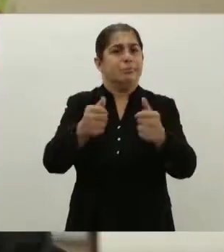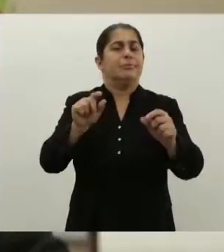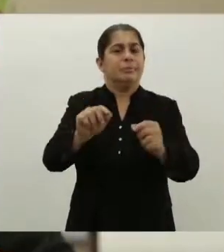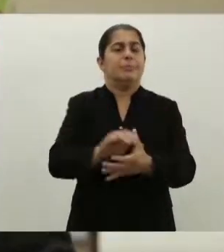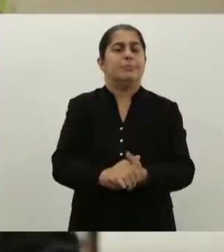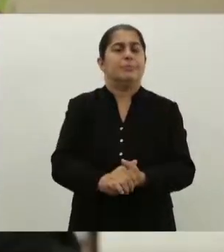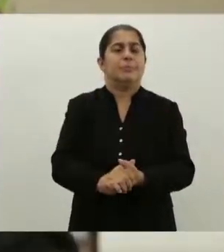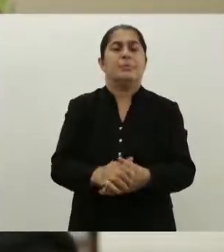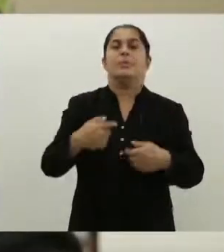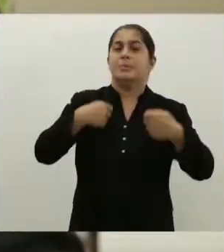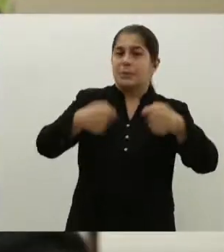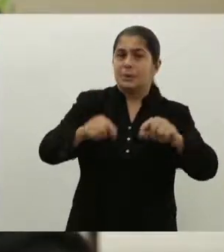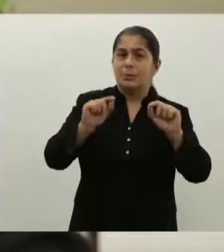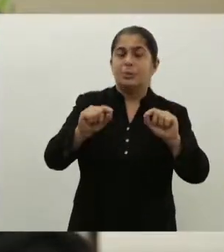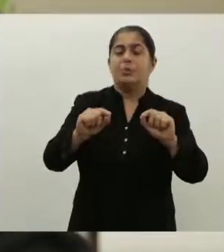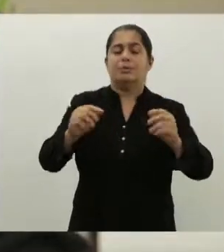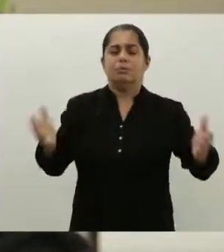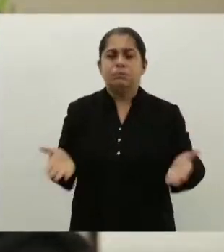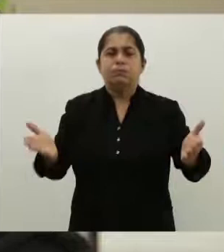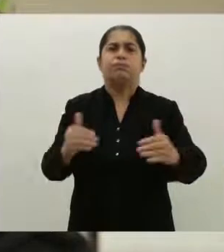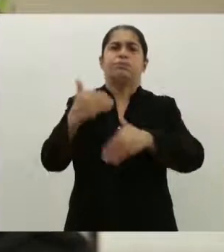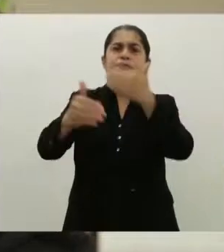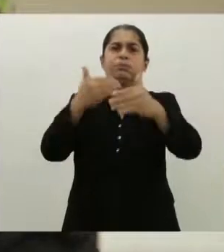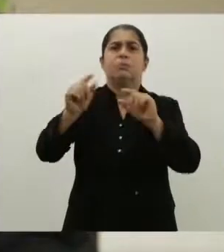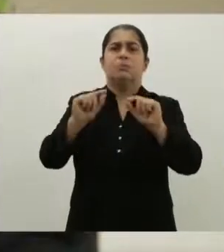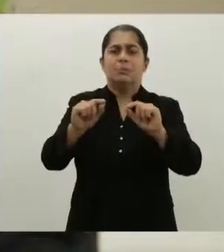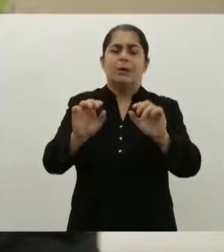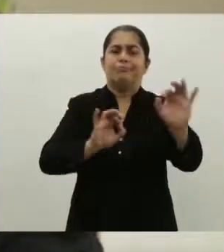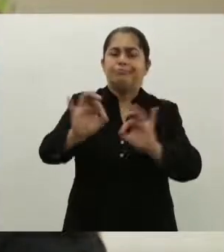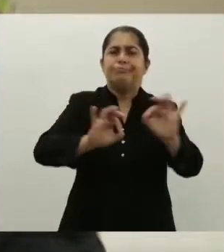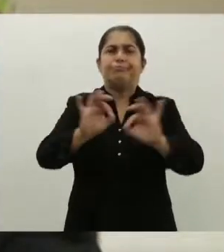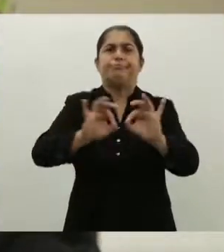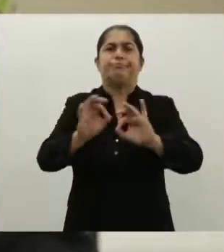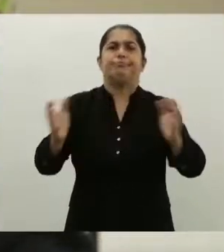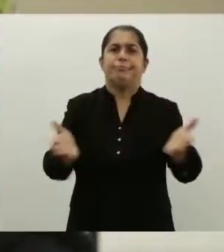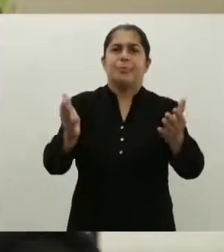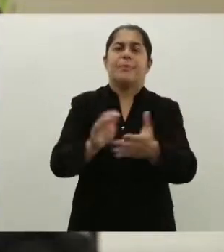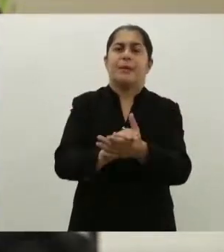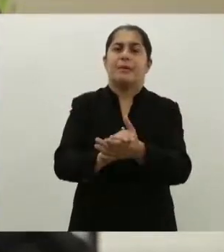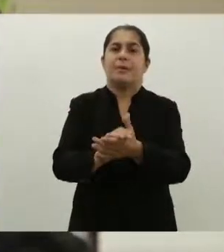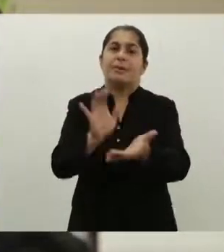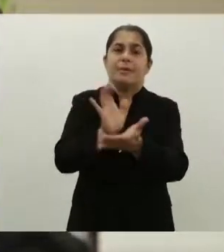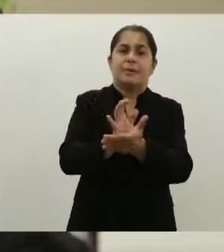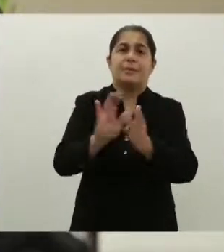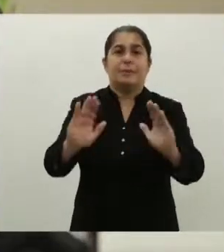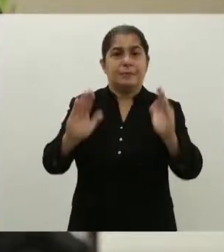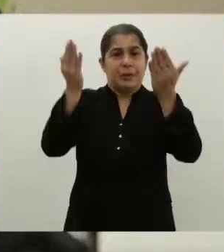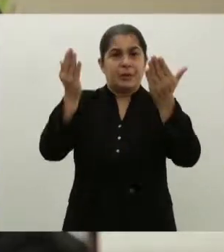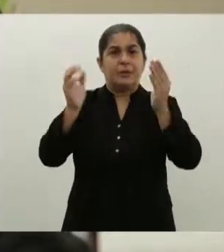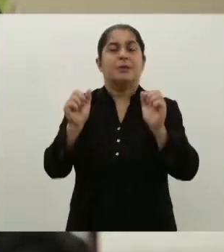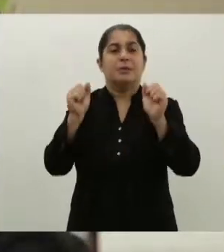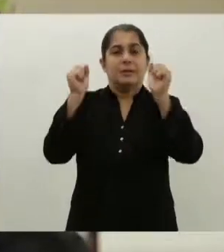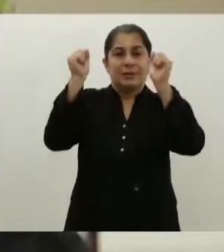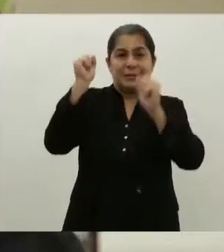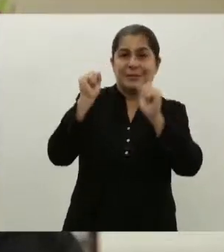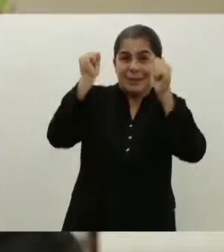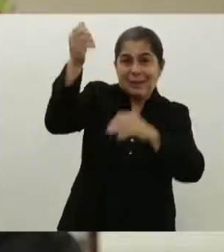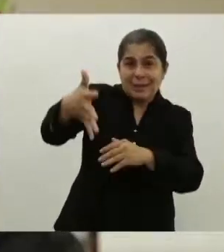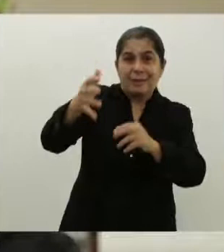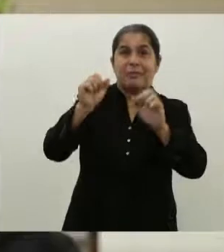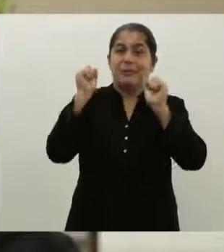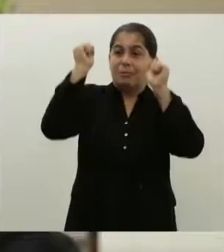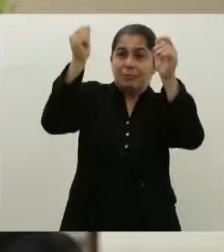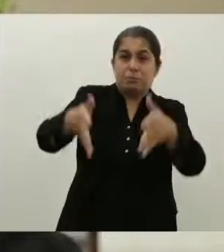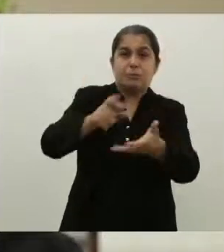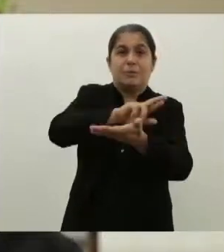Então nós precisávamos exatamente fortalecer a organização desse tipo de evento, e